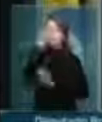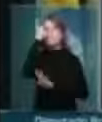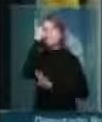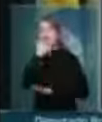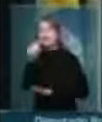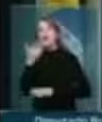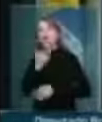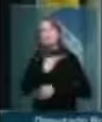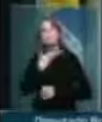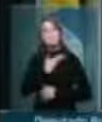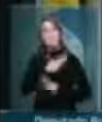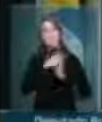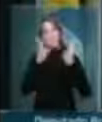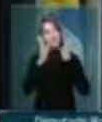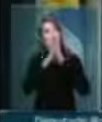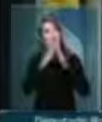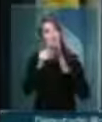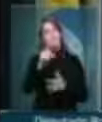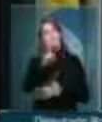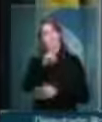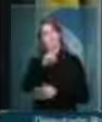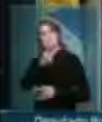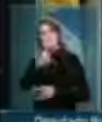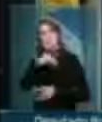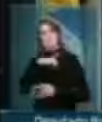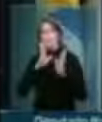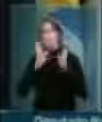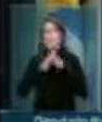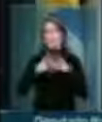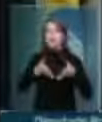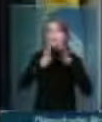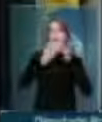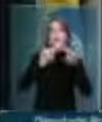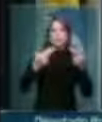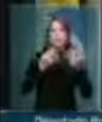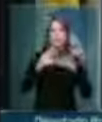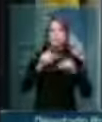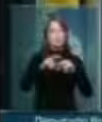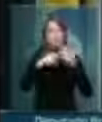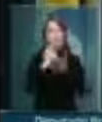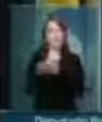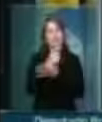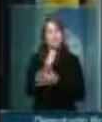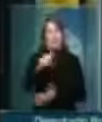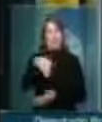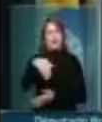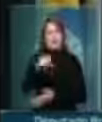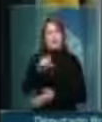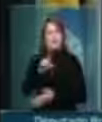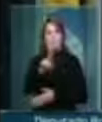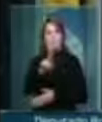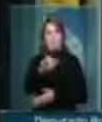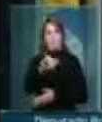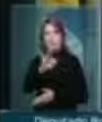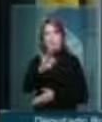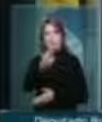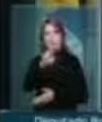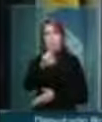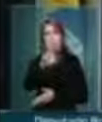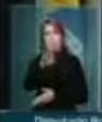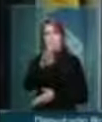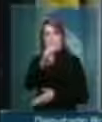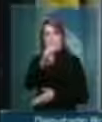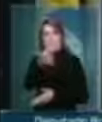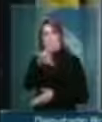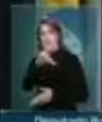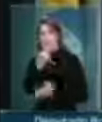imóveis da Previ. Essa documentação do livro do jornalista Amaury Ribeiro está amplamente divulgada